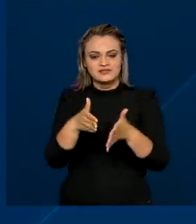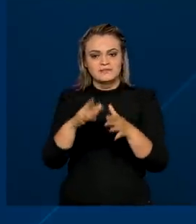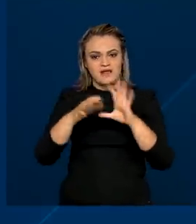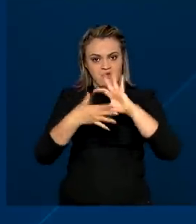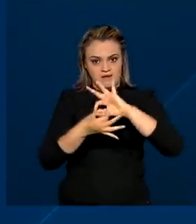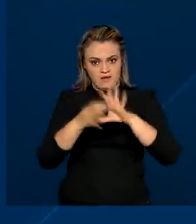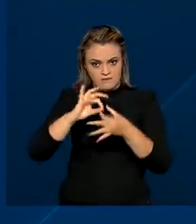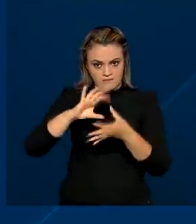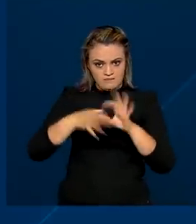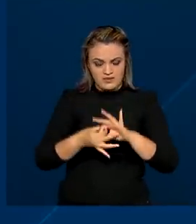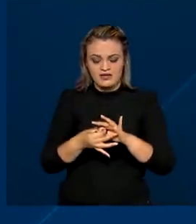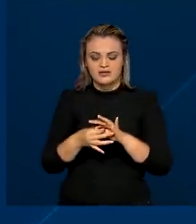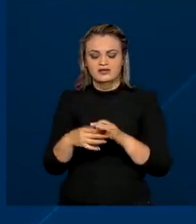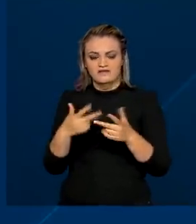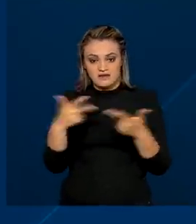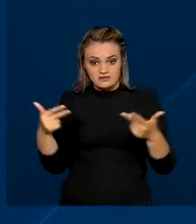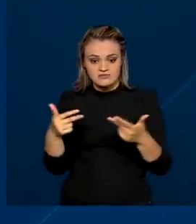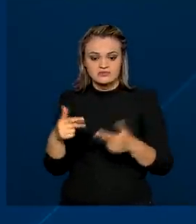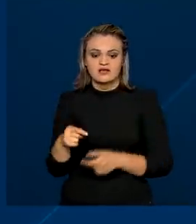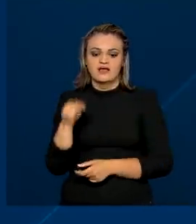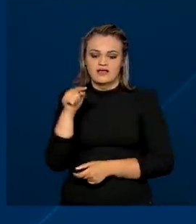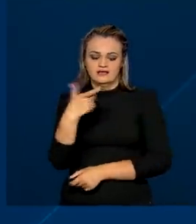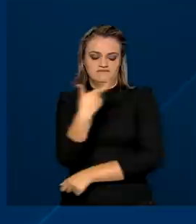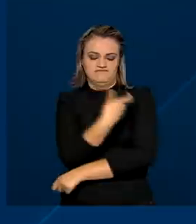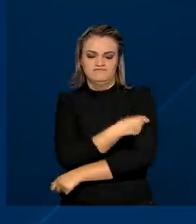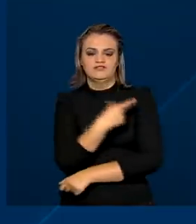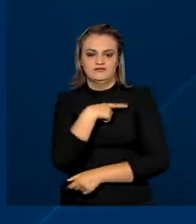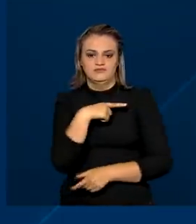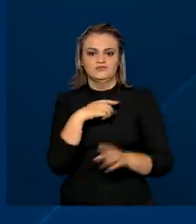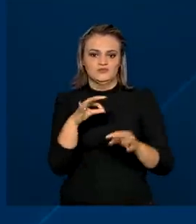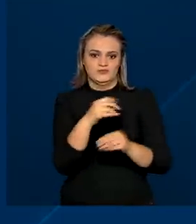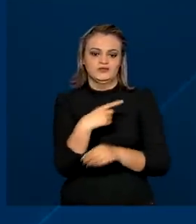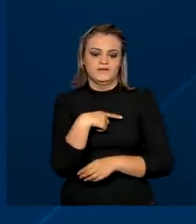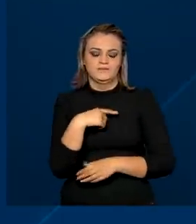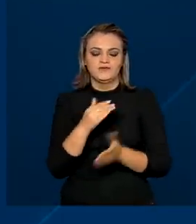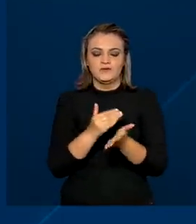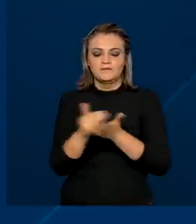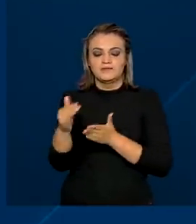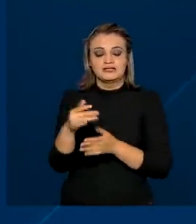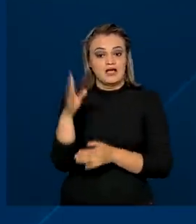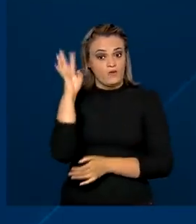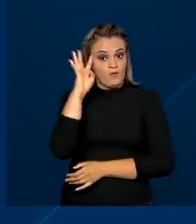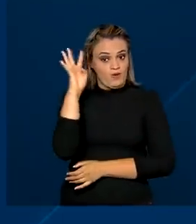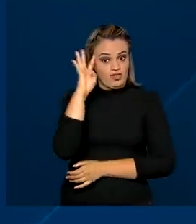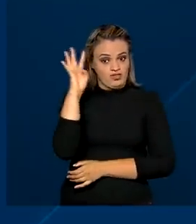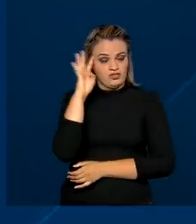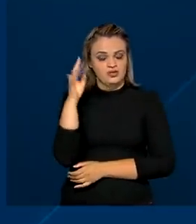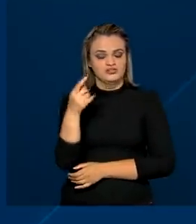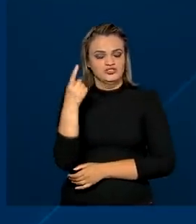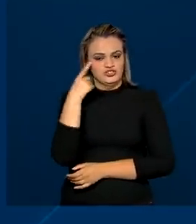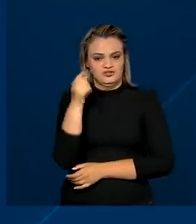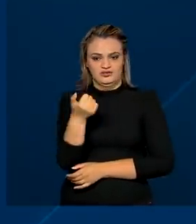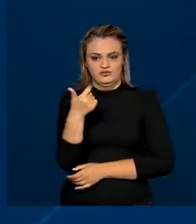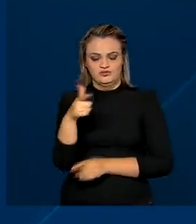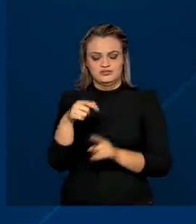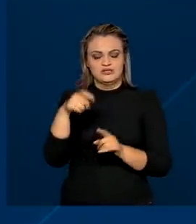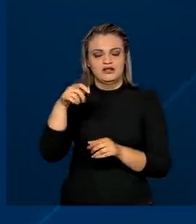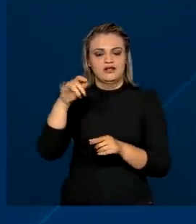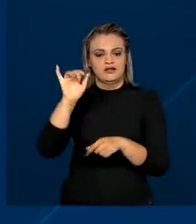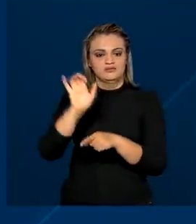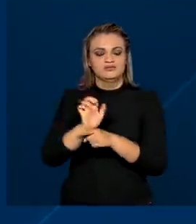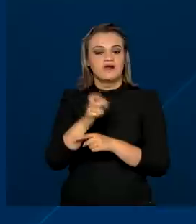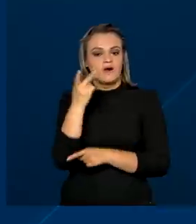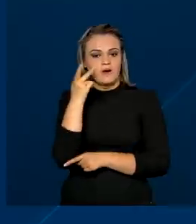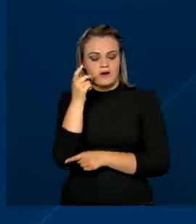Olimpíada e na Paralimpíada, serão imunizados. A vacina começa nesta quarta-feira, dia 12, em Fortaleza,